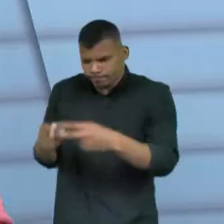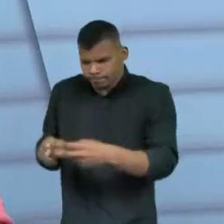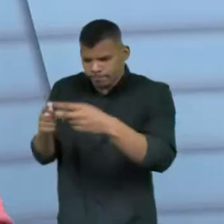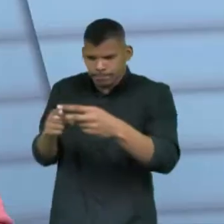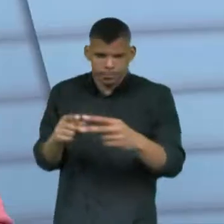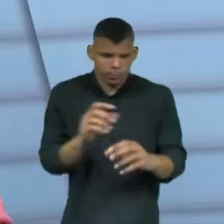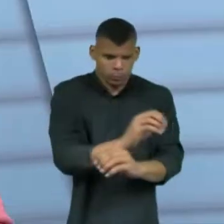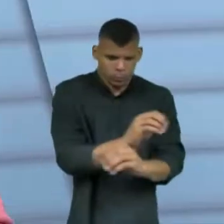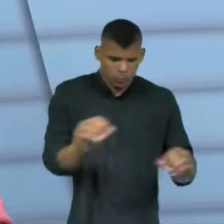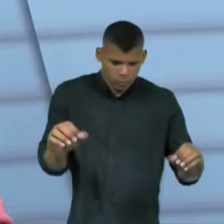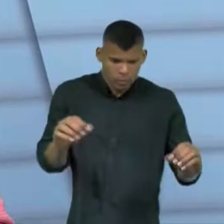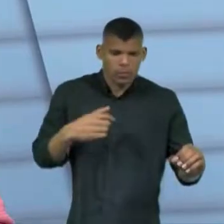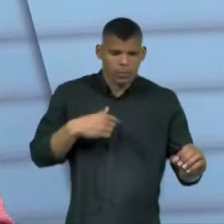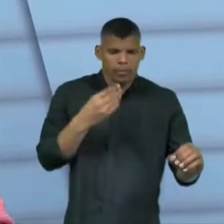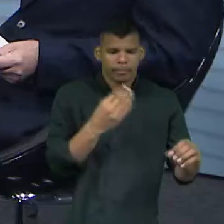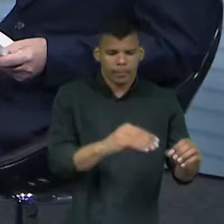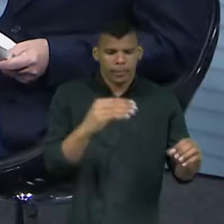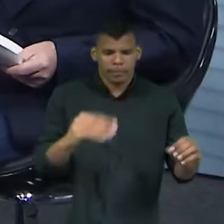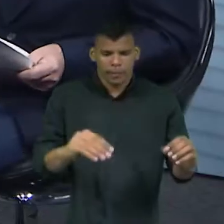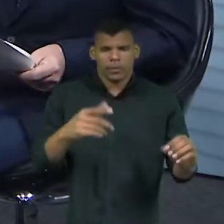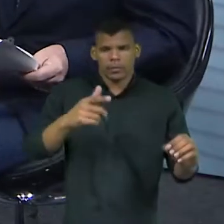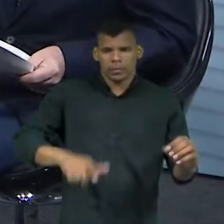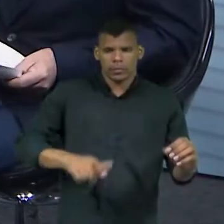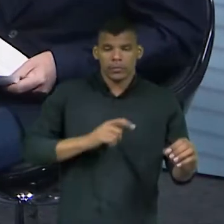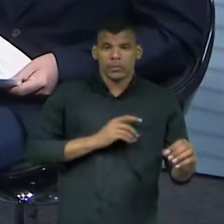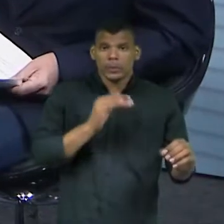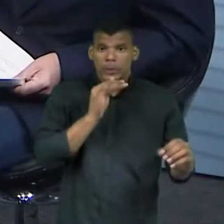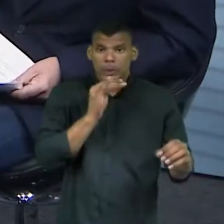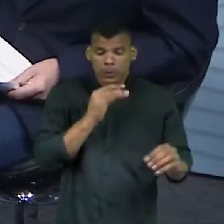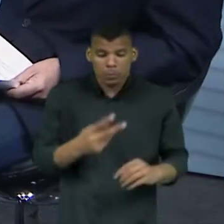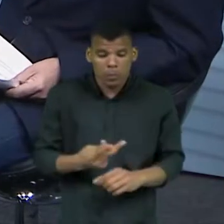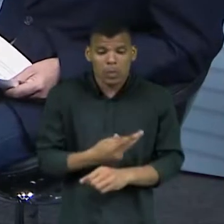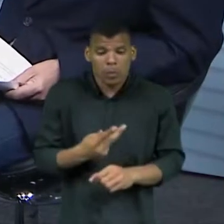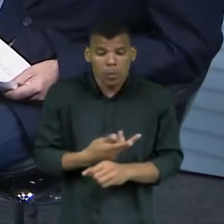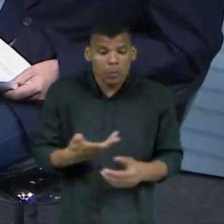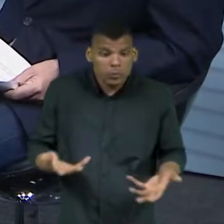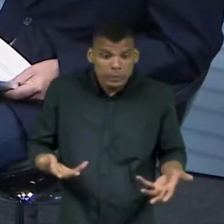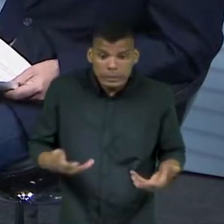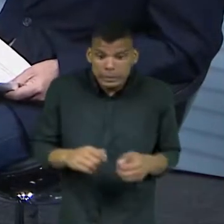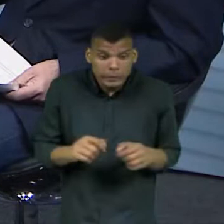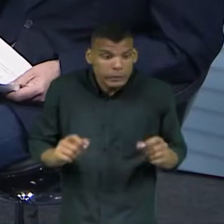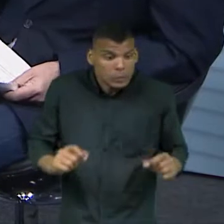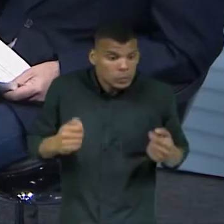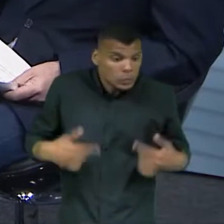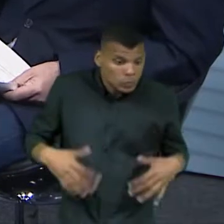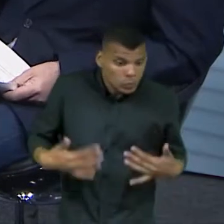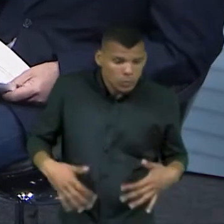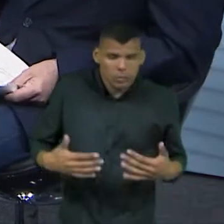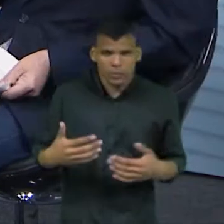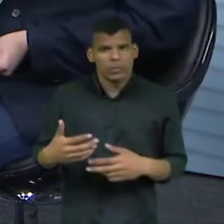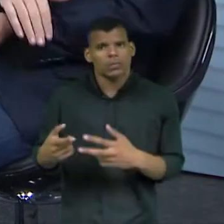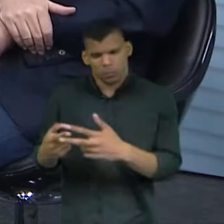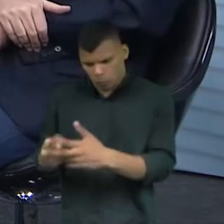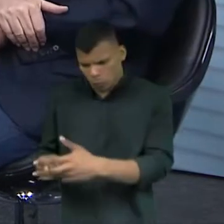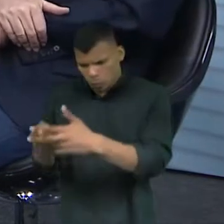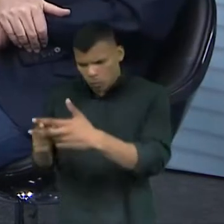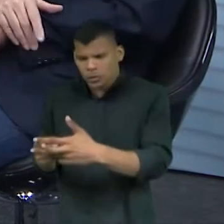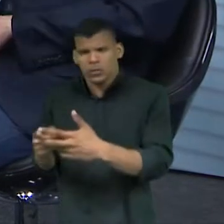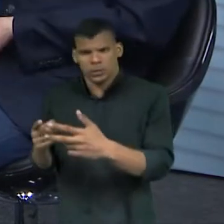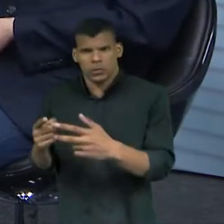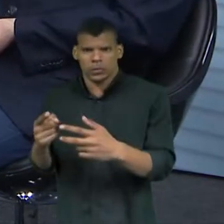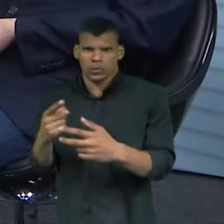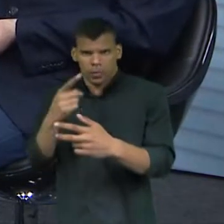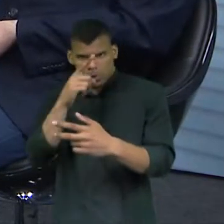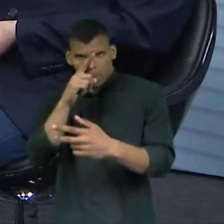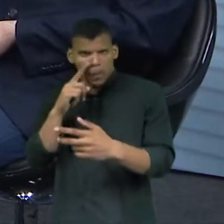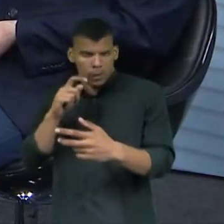novo. Isso. Isso mesmo. Porque tem gente que acha que eu errei agora. Tem que corrigir. Está lá. Tem. Tem como você corrigir. Corrigir. E você...